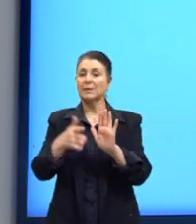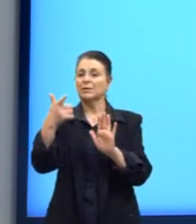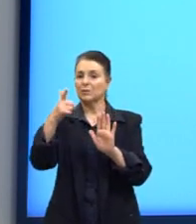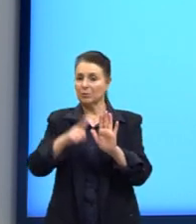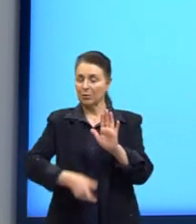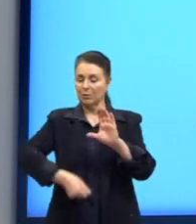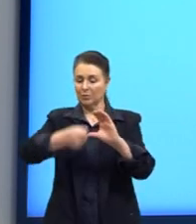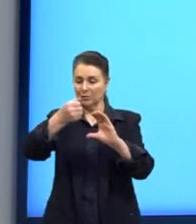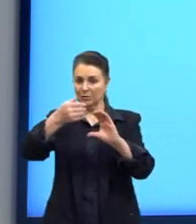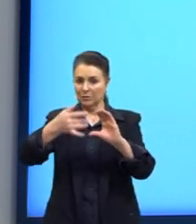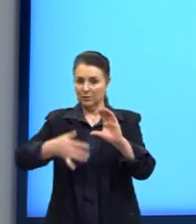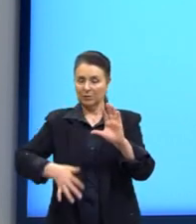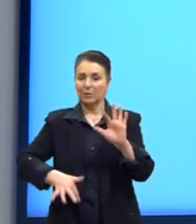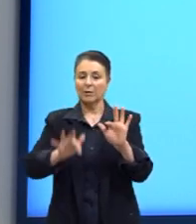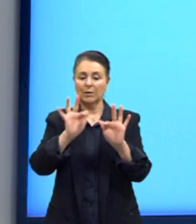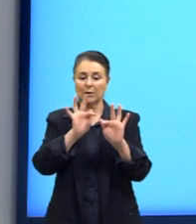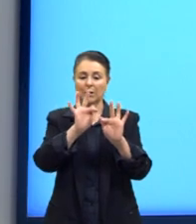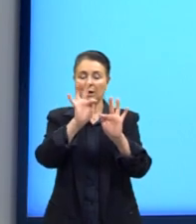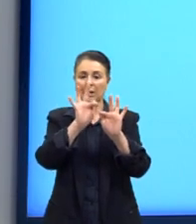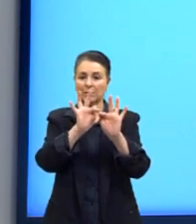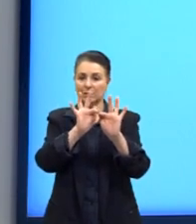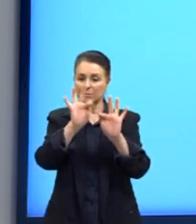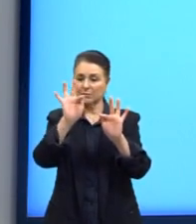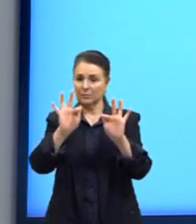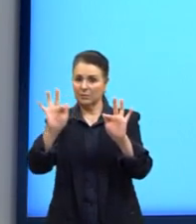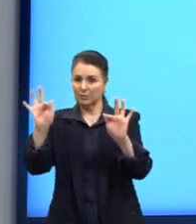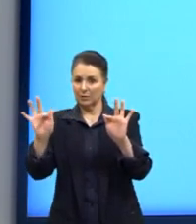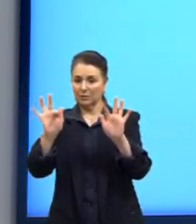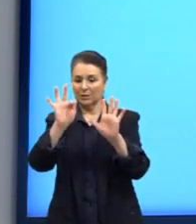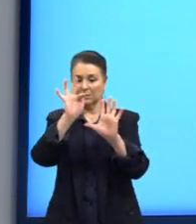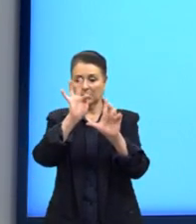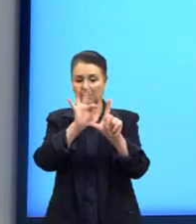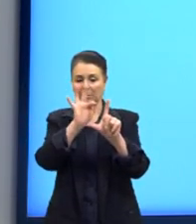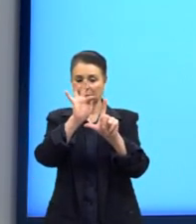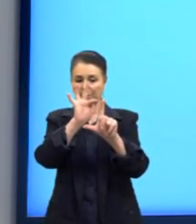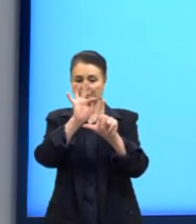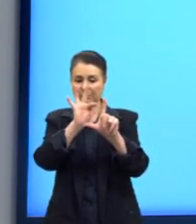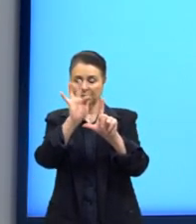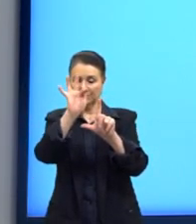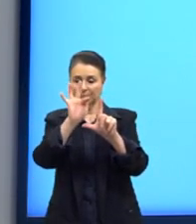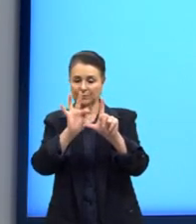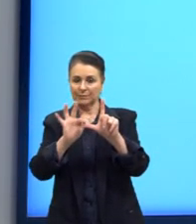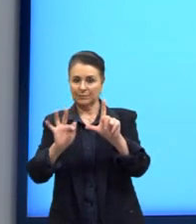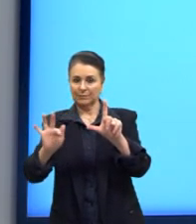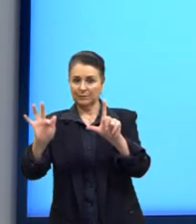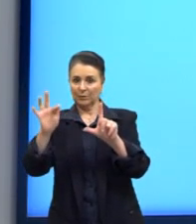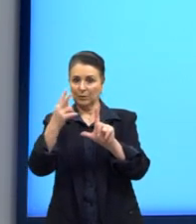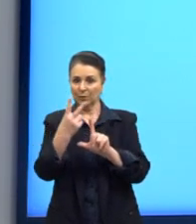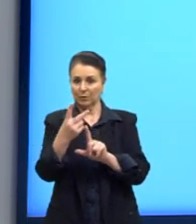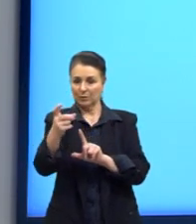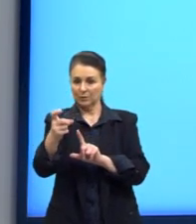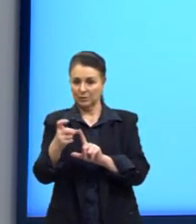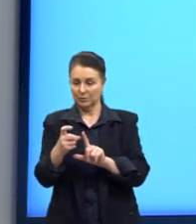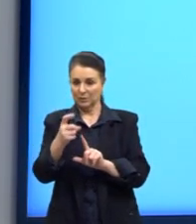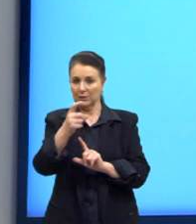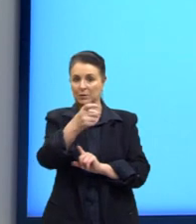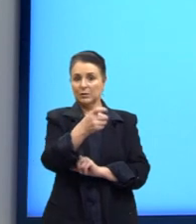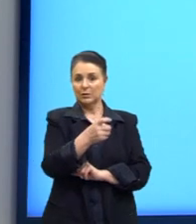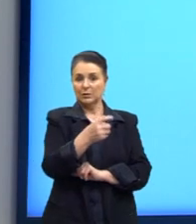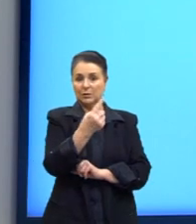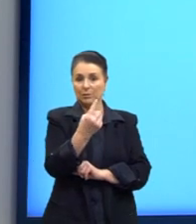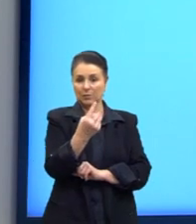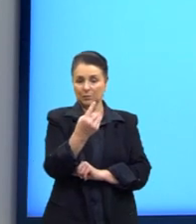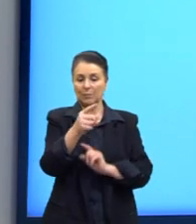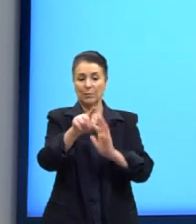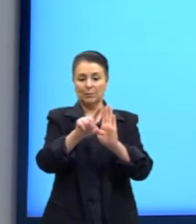As funções, elas serão decrescentes quando nós pegarmos dois valores para x, x1 menor